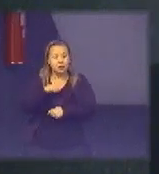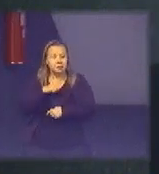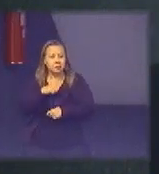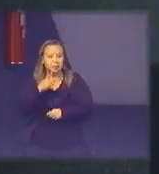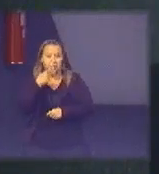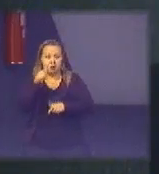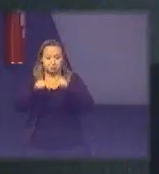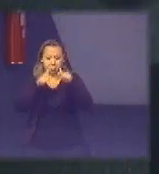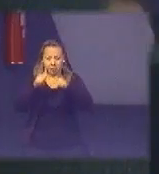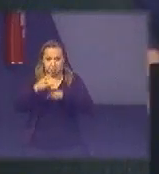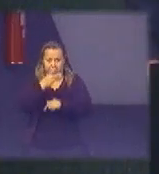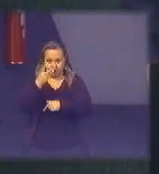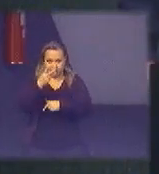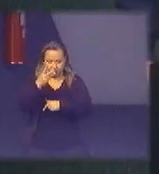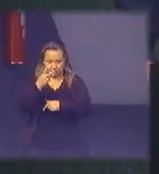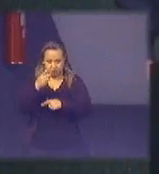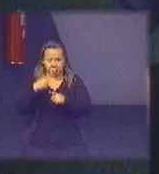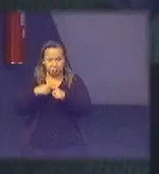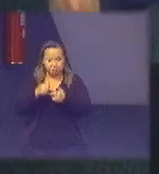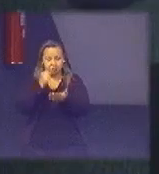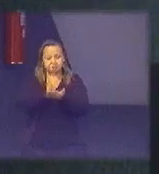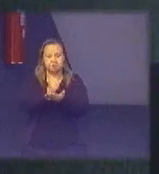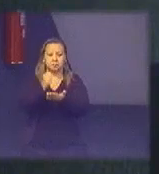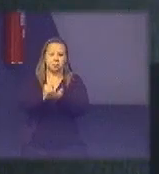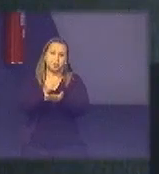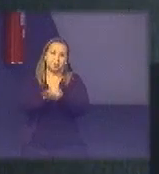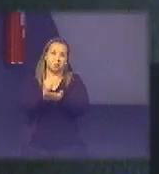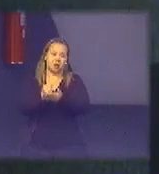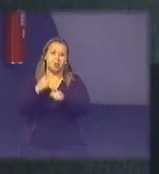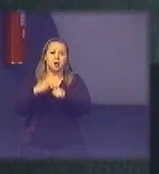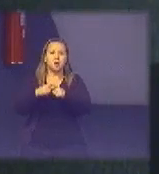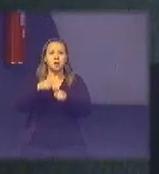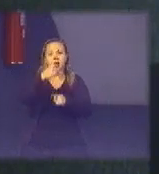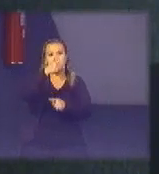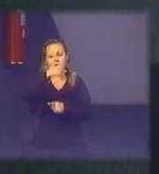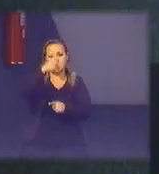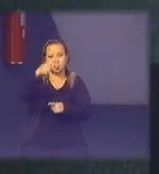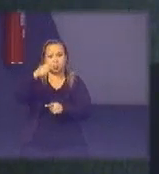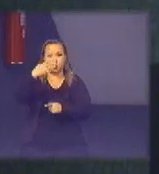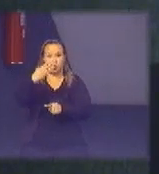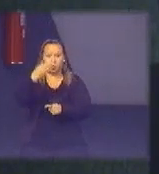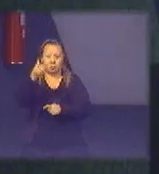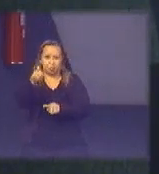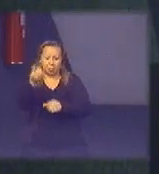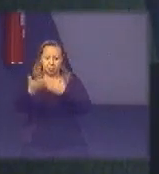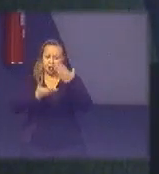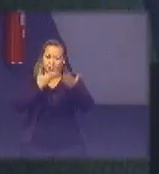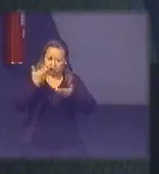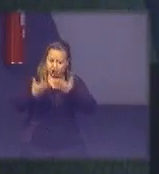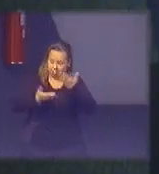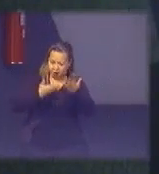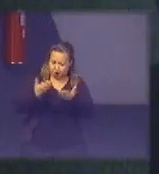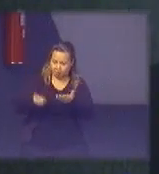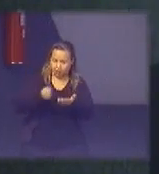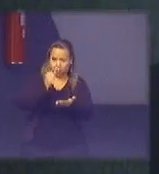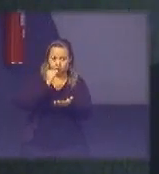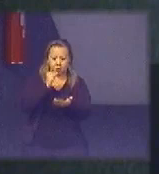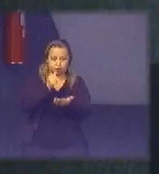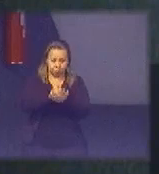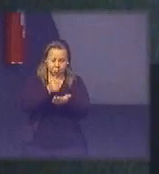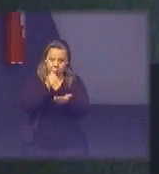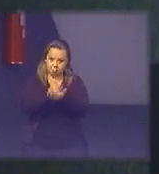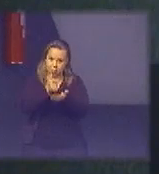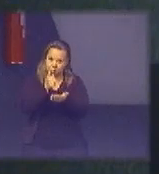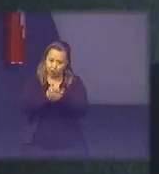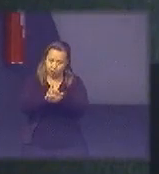porque ele tem relação com a gestão contratual por que que eu tenho o decreto 7746 porque tem relação para compras ele é muito mais